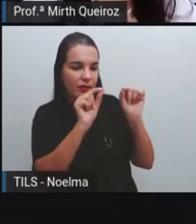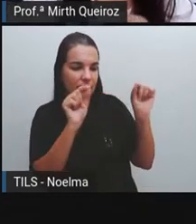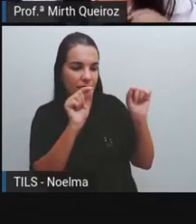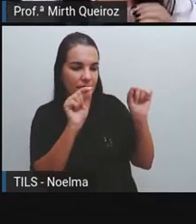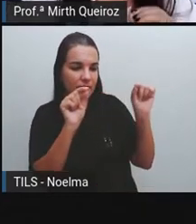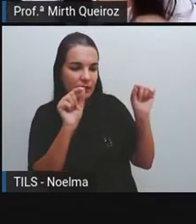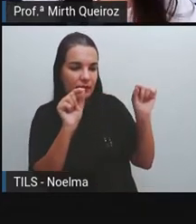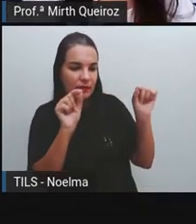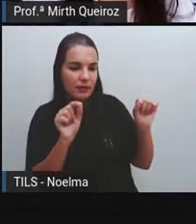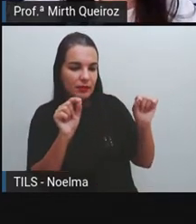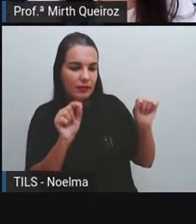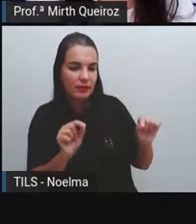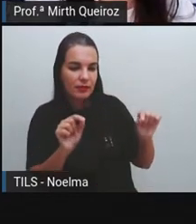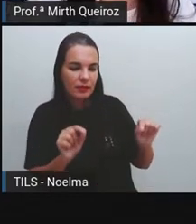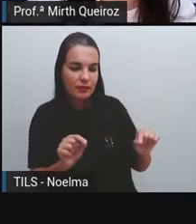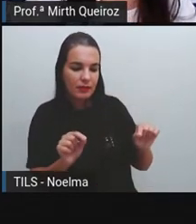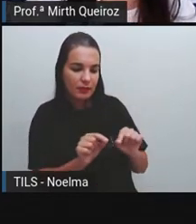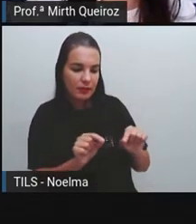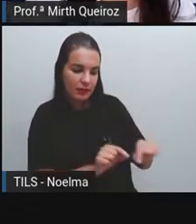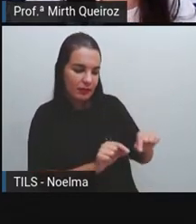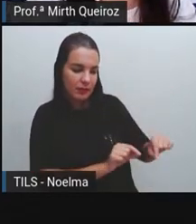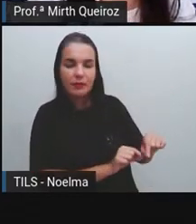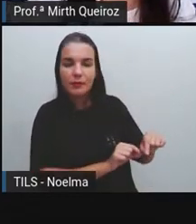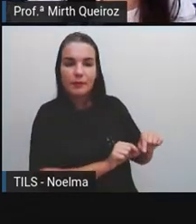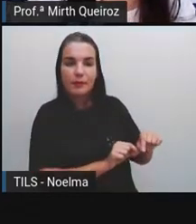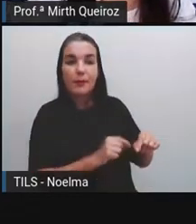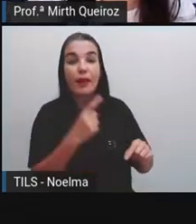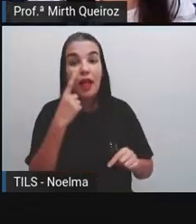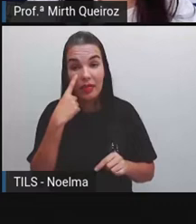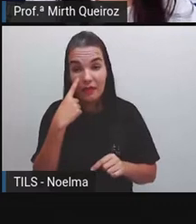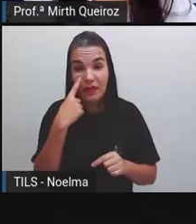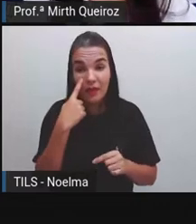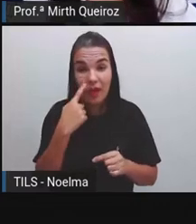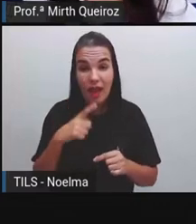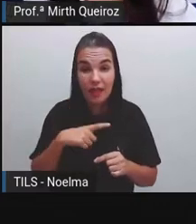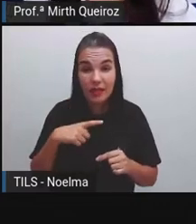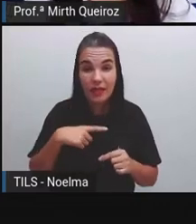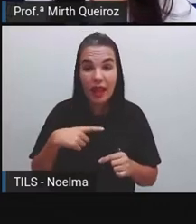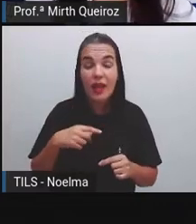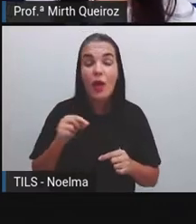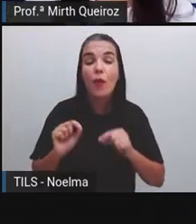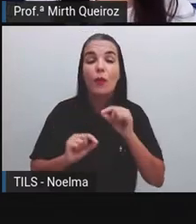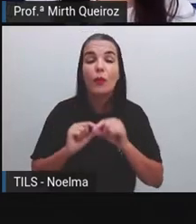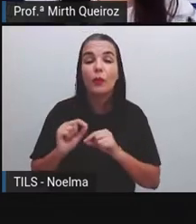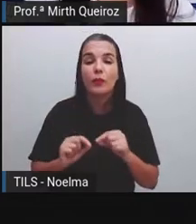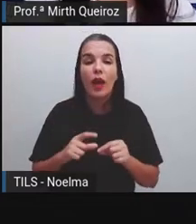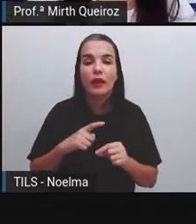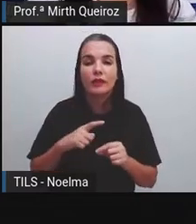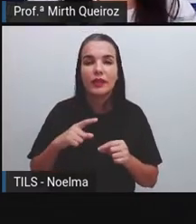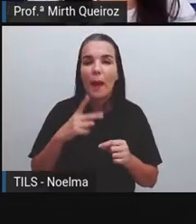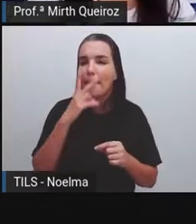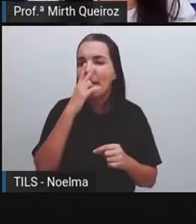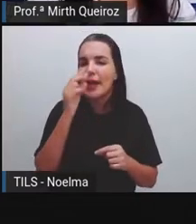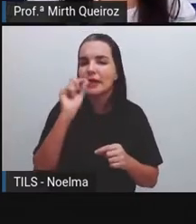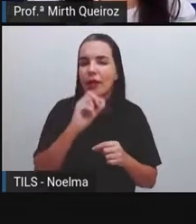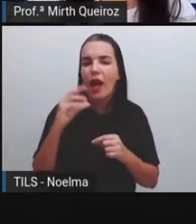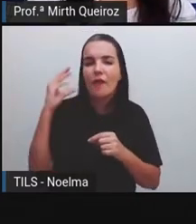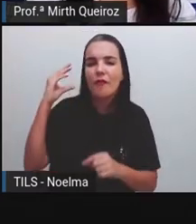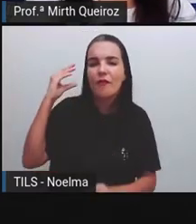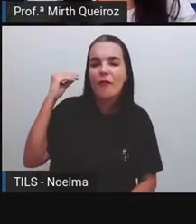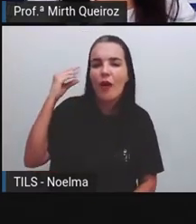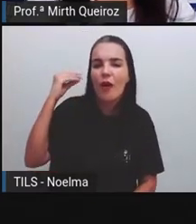coxicho. Se essas linhas que estão formando aí, esses balões, essas linhas, elas são contínuas,